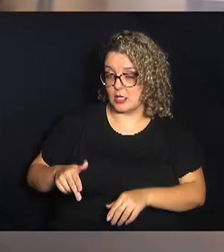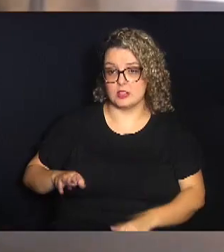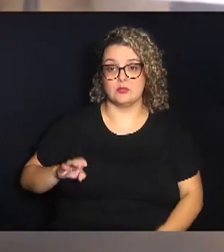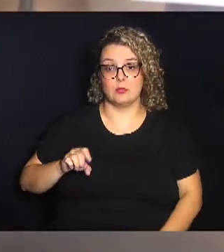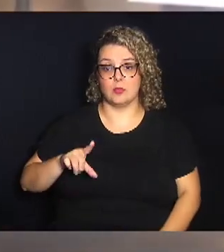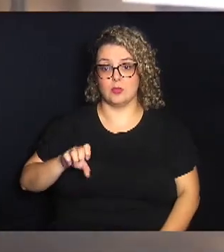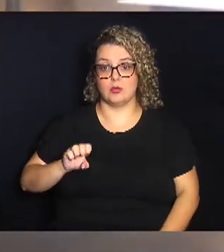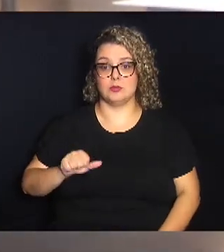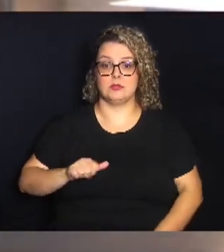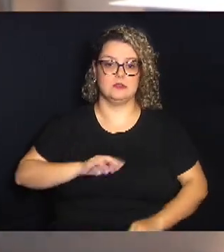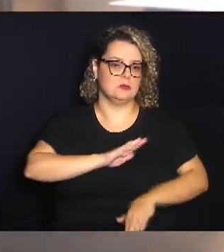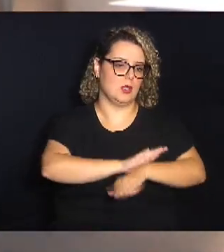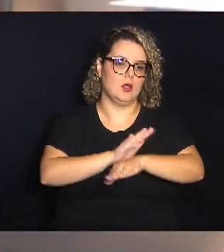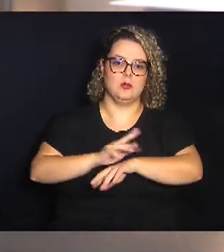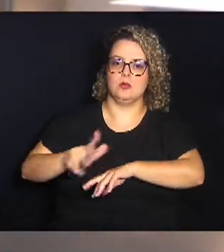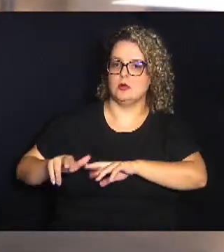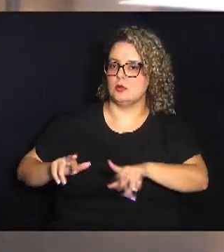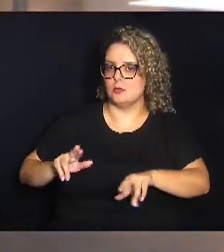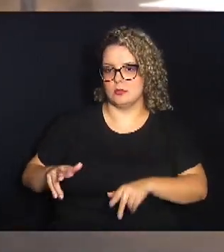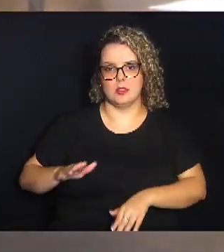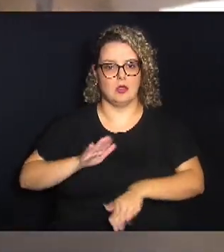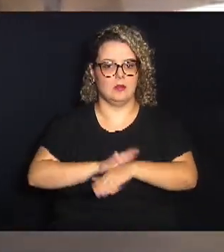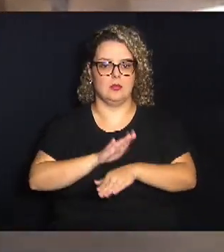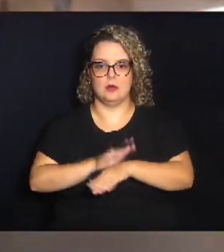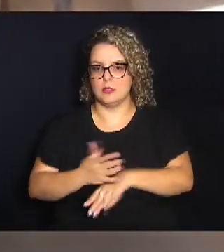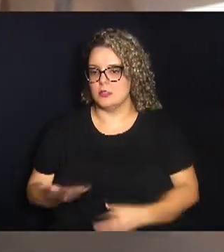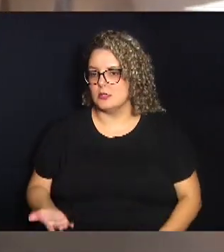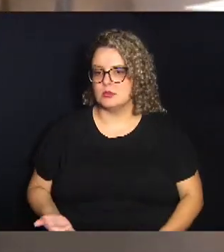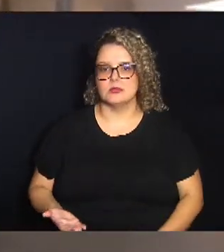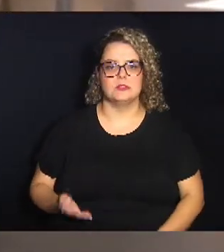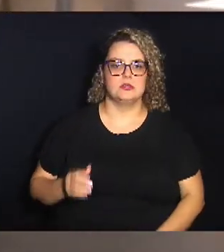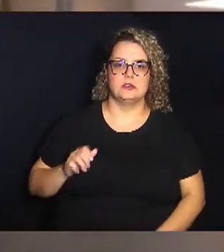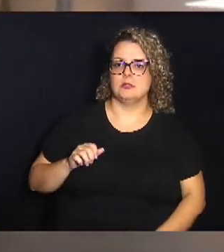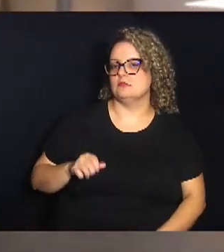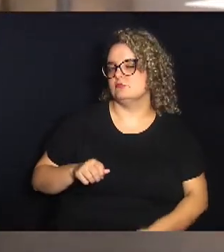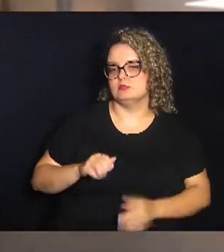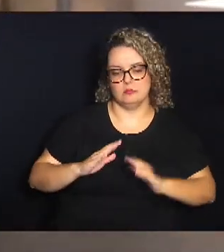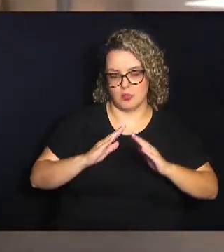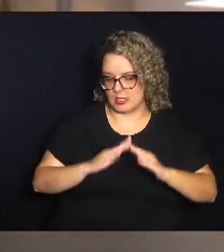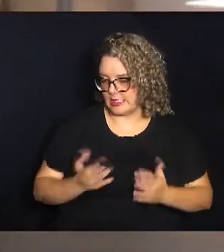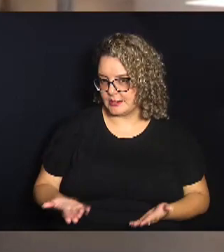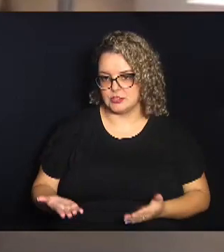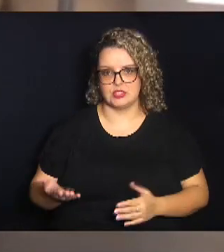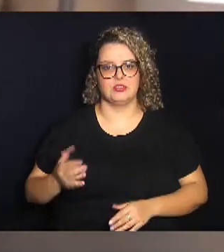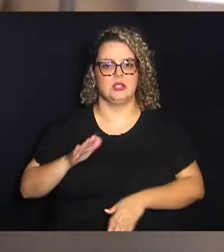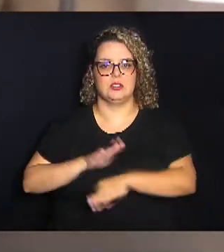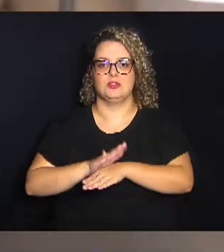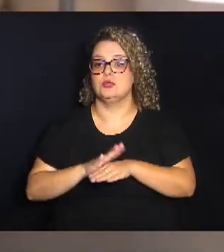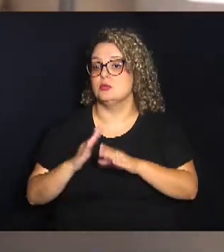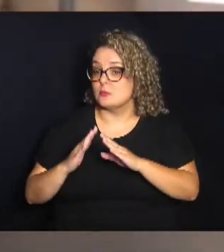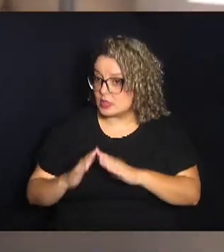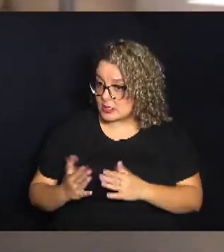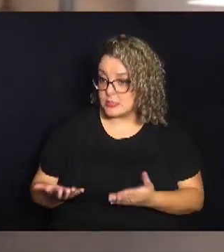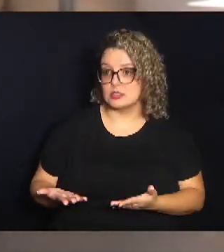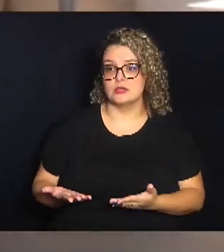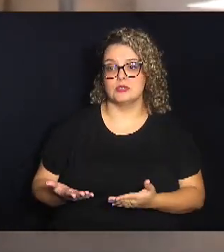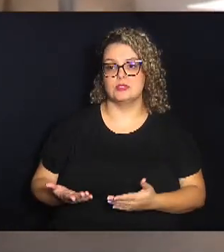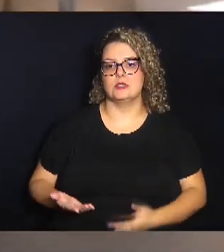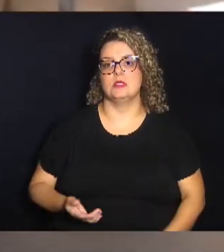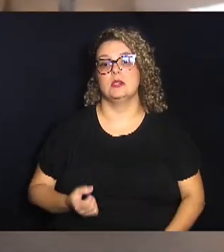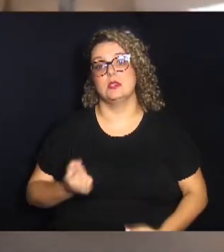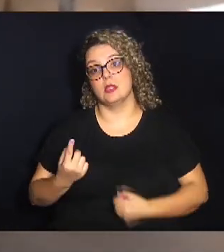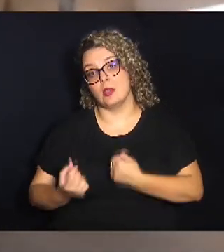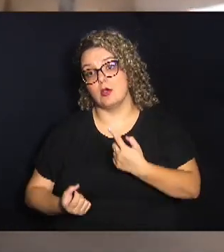auxílios diferentes, bolsa de auxílio social, isenção de alimentação, moradia, auxílio moradia, que os alunos que têm alguma